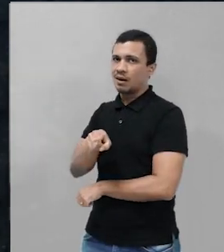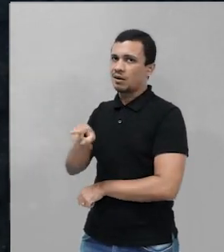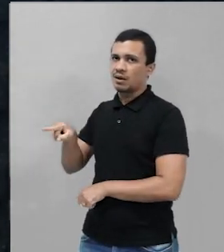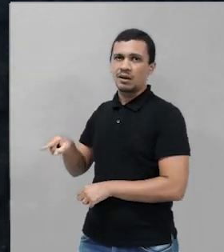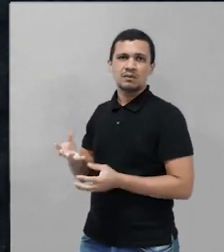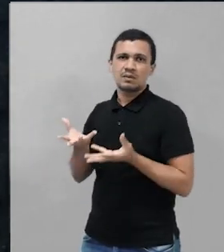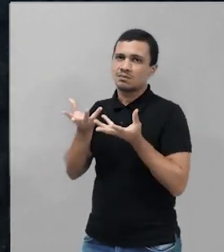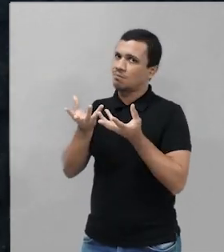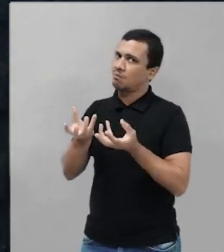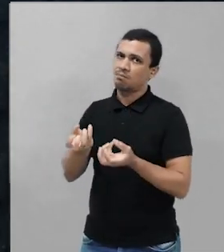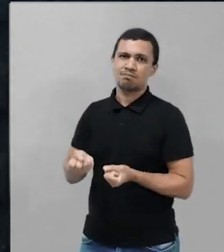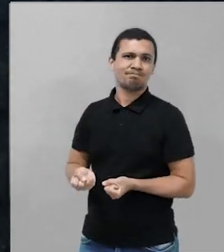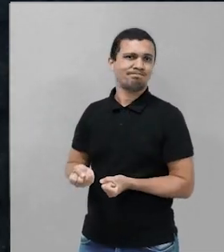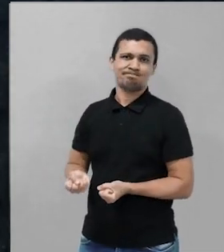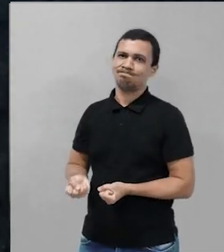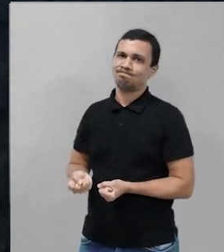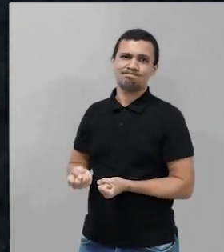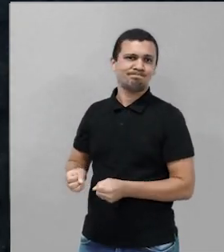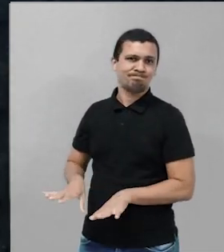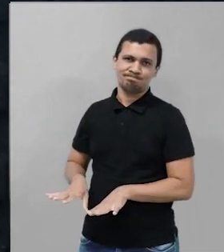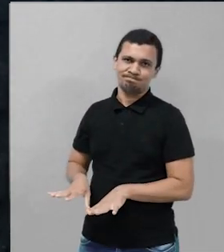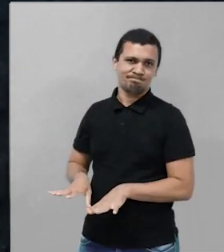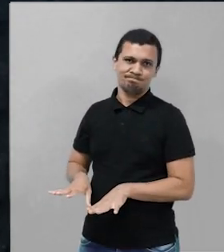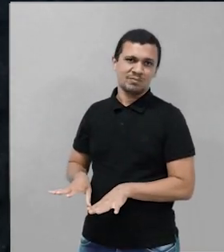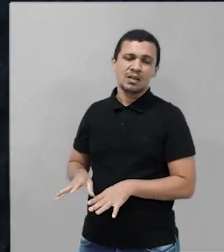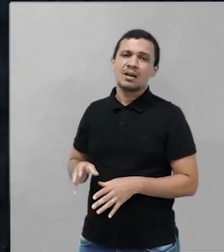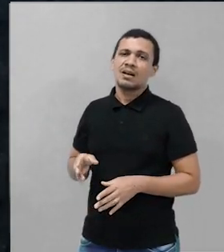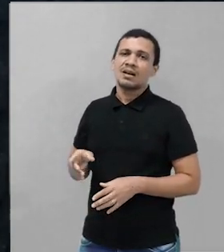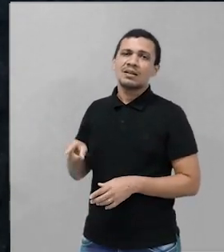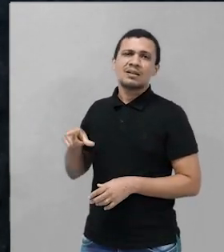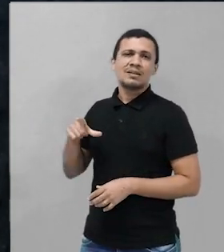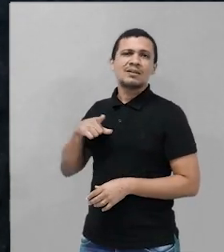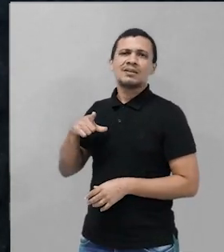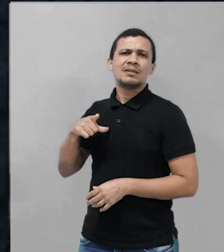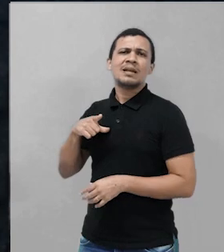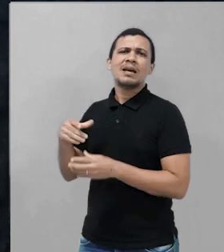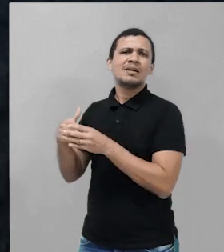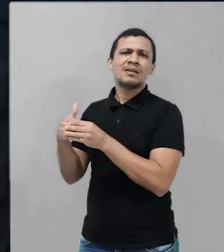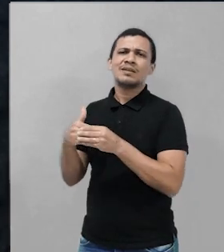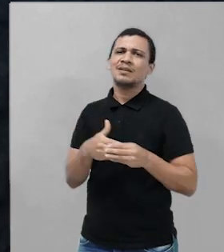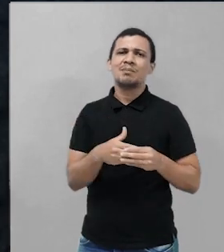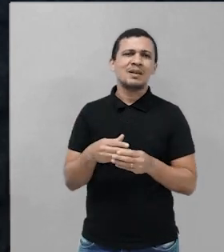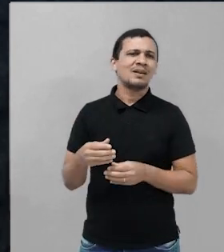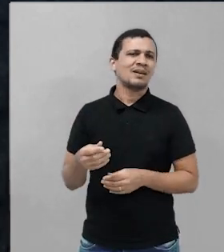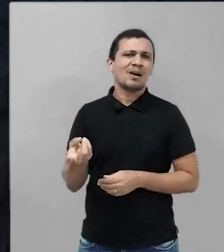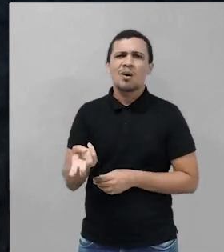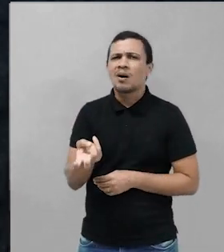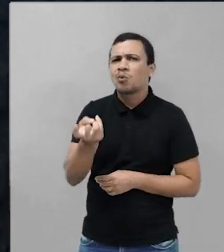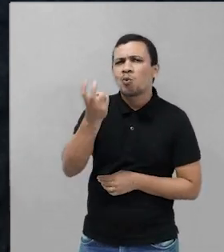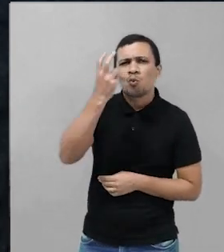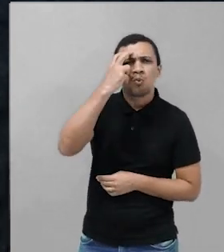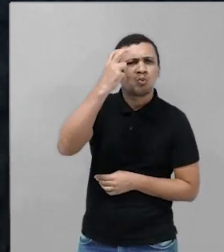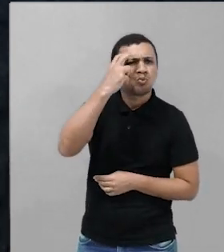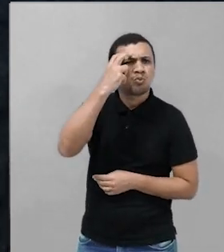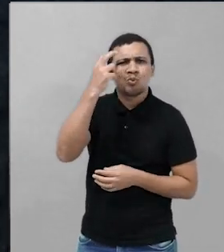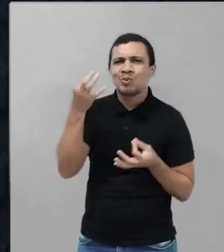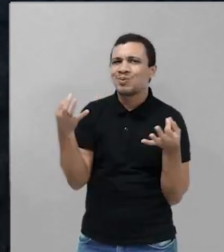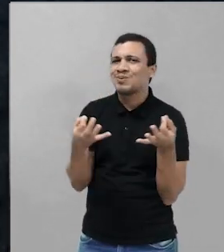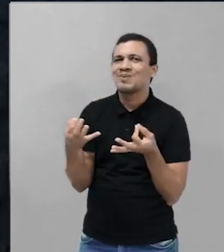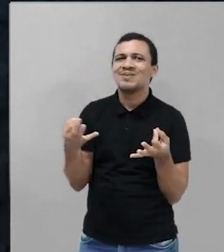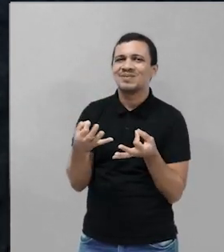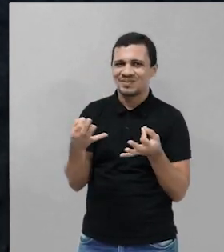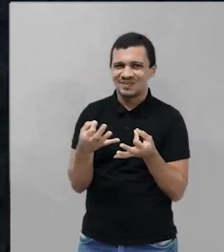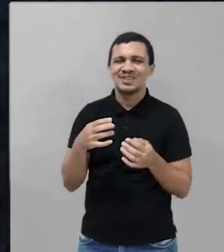pessoal, é óbvio, e essas pessoas trouxeram uma carga cultural gigantesca para o Brasil que interferiu